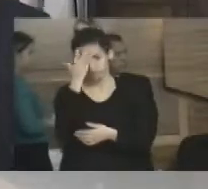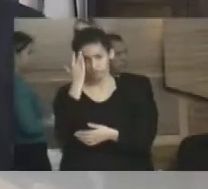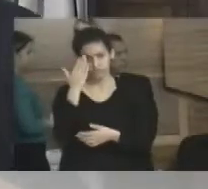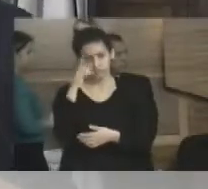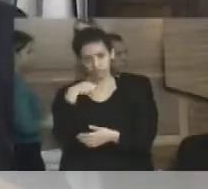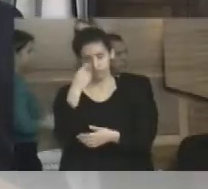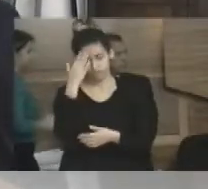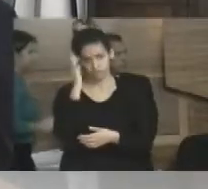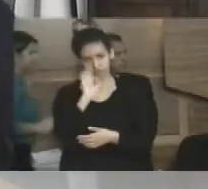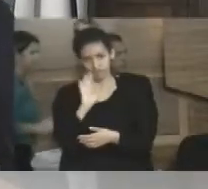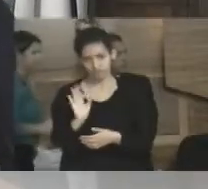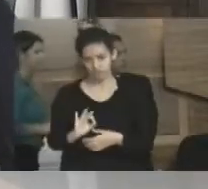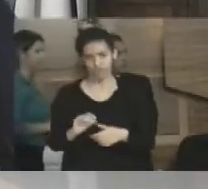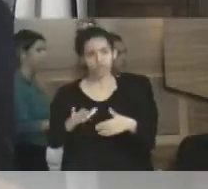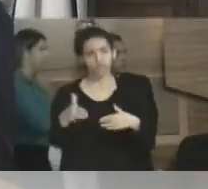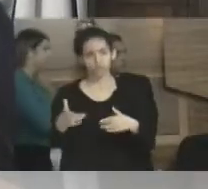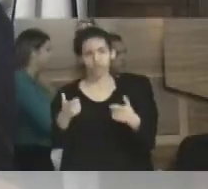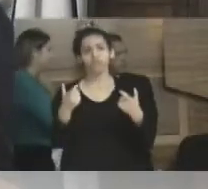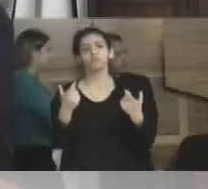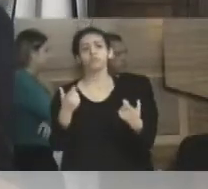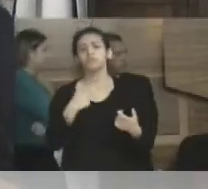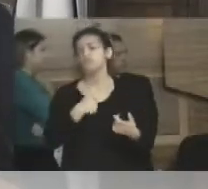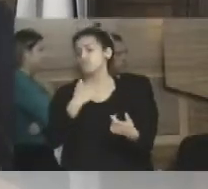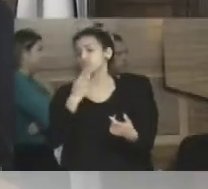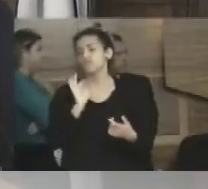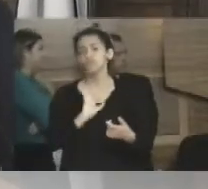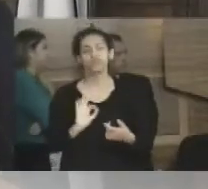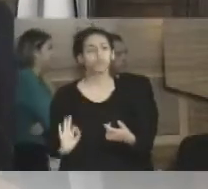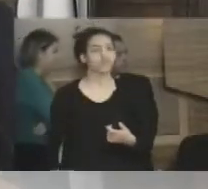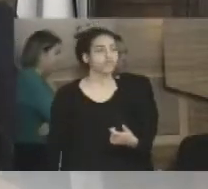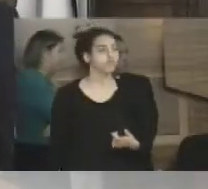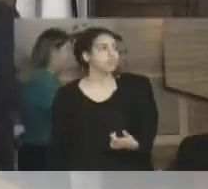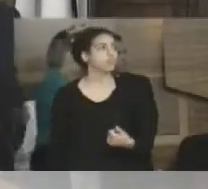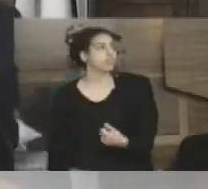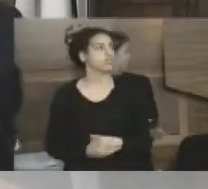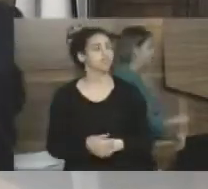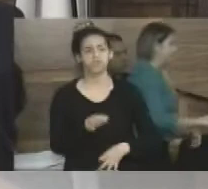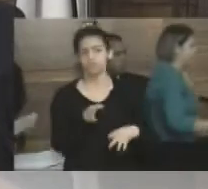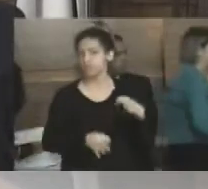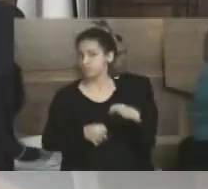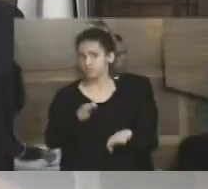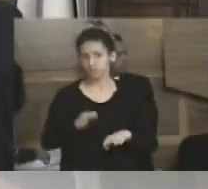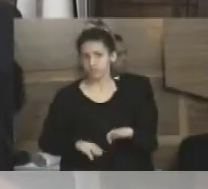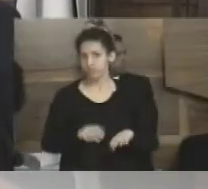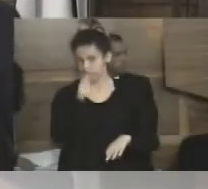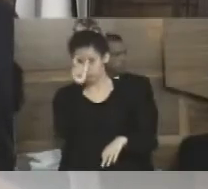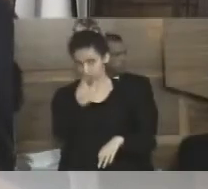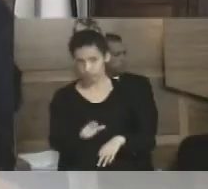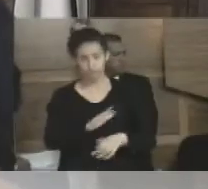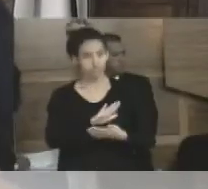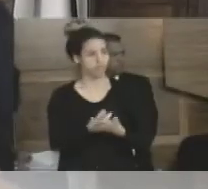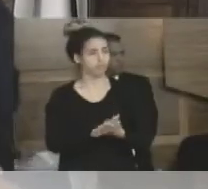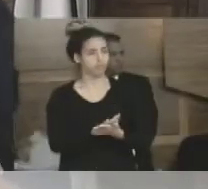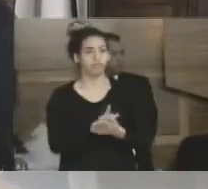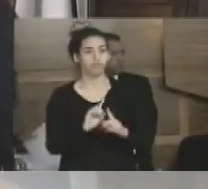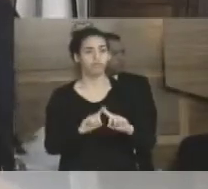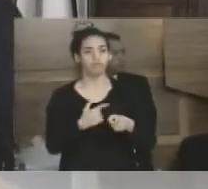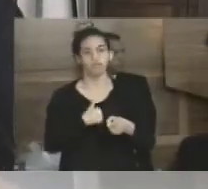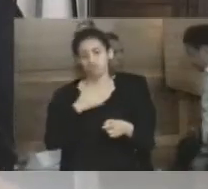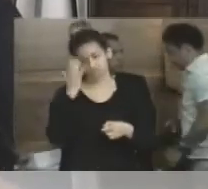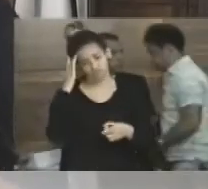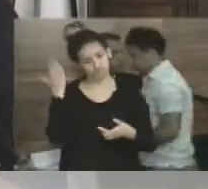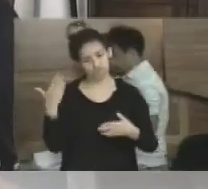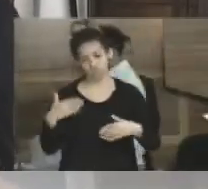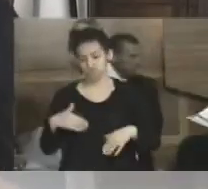não sabe quem é de fora, não o conheço, não estou julgando a pessoa, só que acho que não é